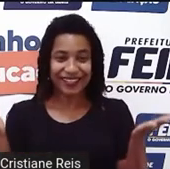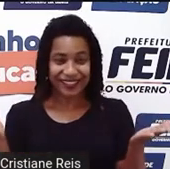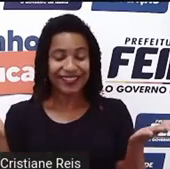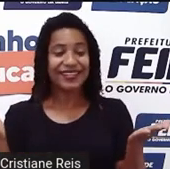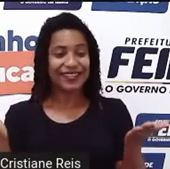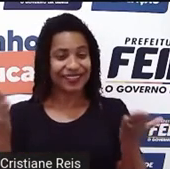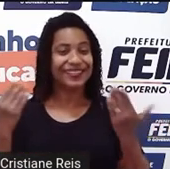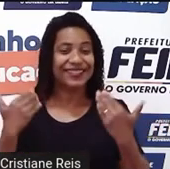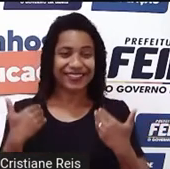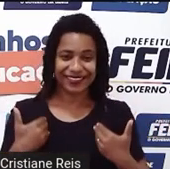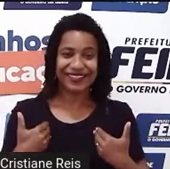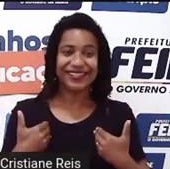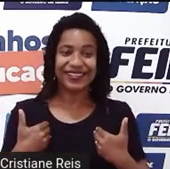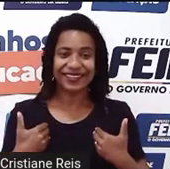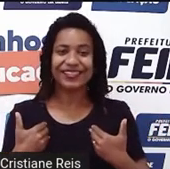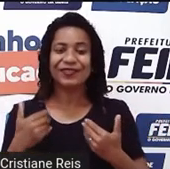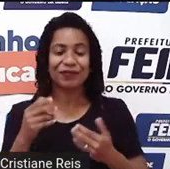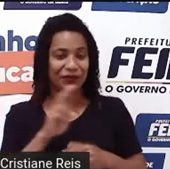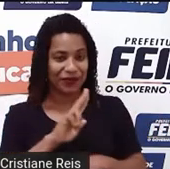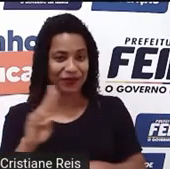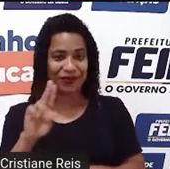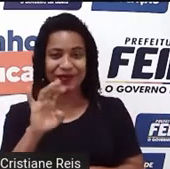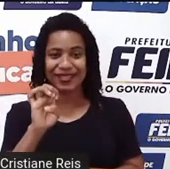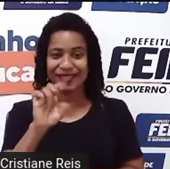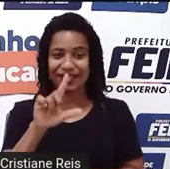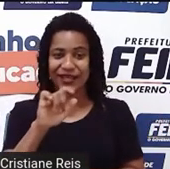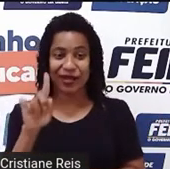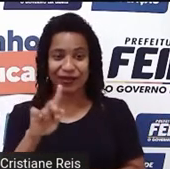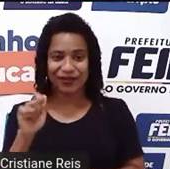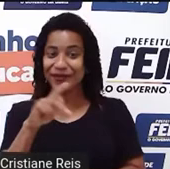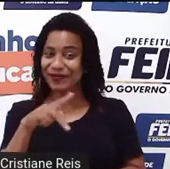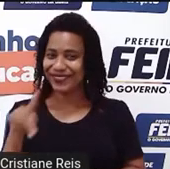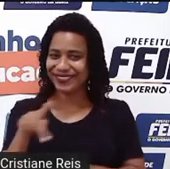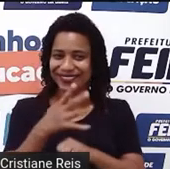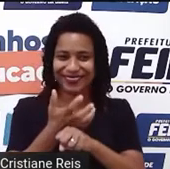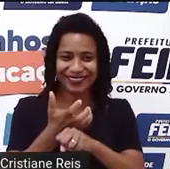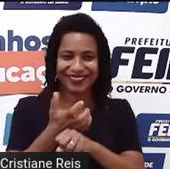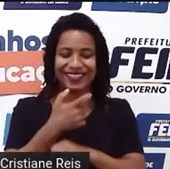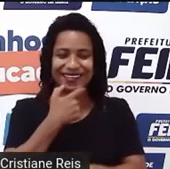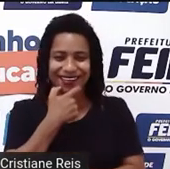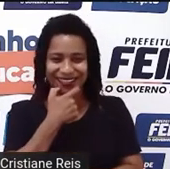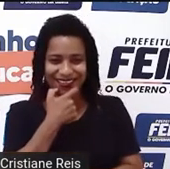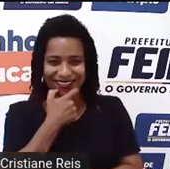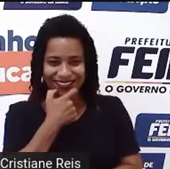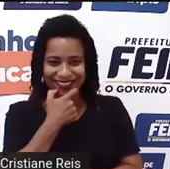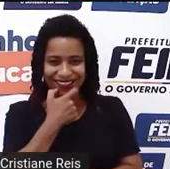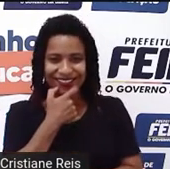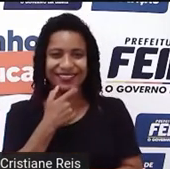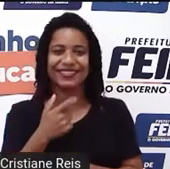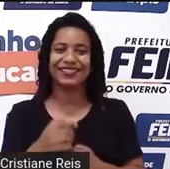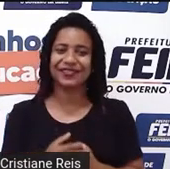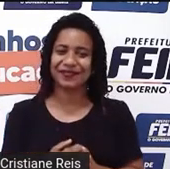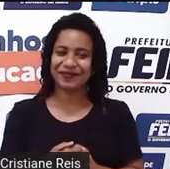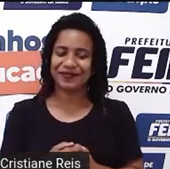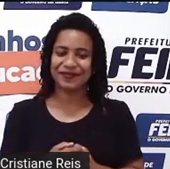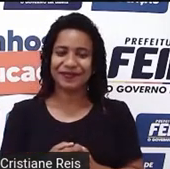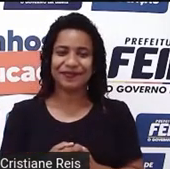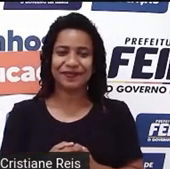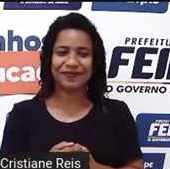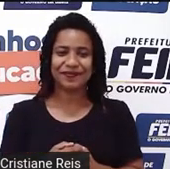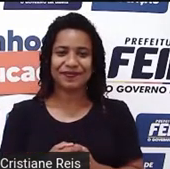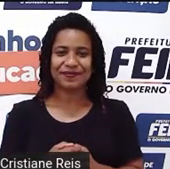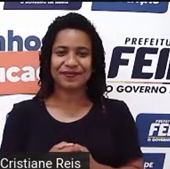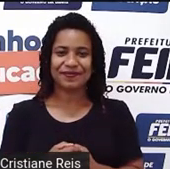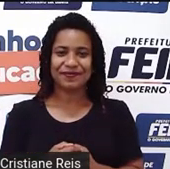olha eu aqui novamente, eu sou Elza Silva, sua professora de inglês. Hoje, vamos aprender um